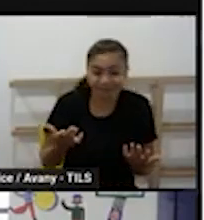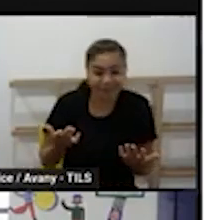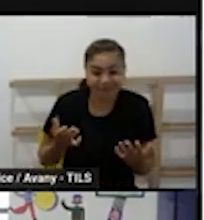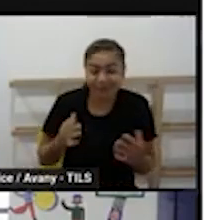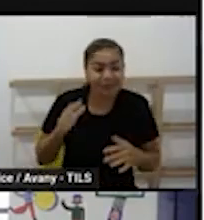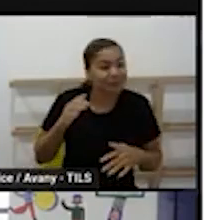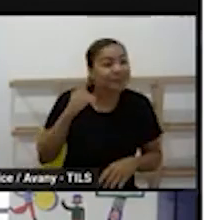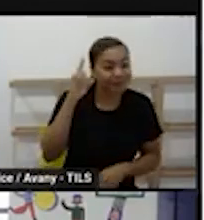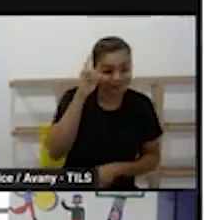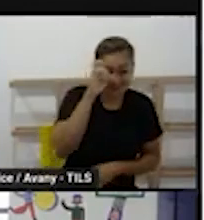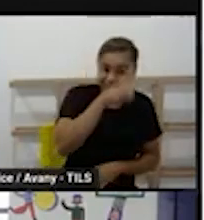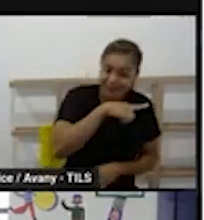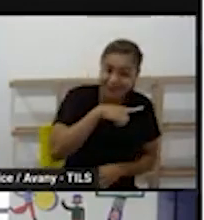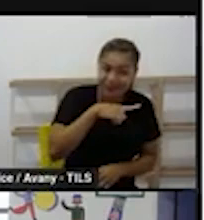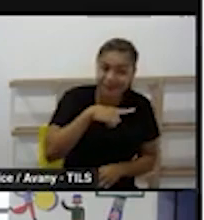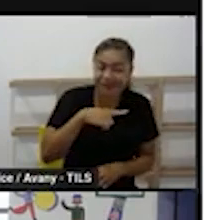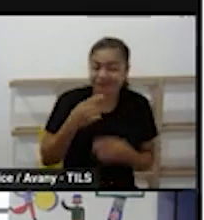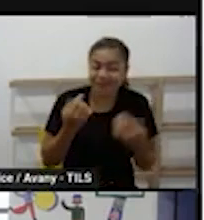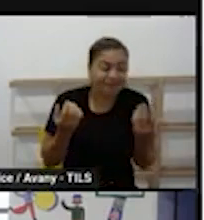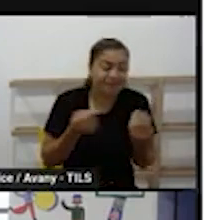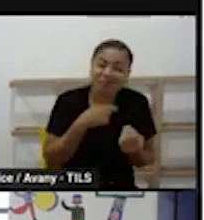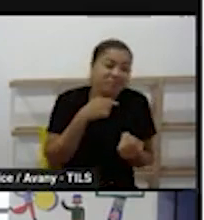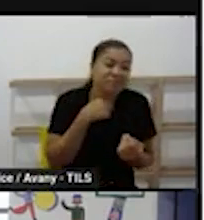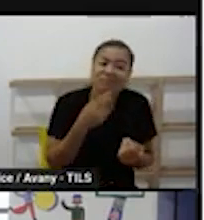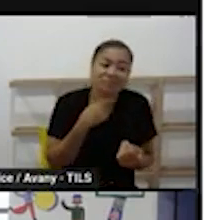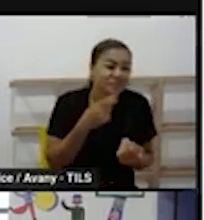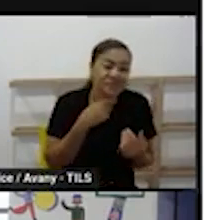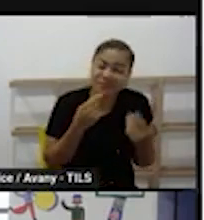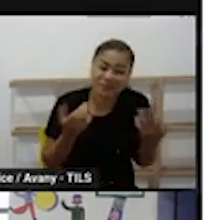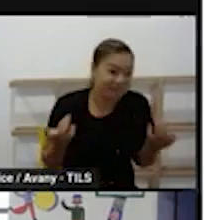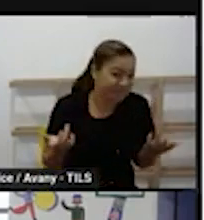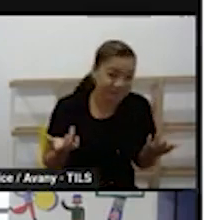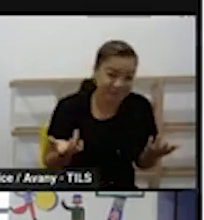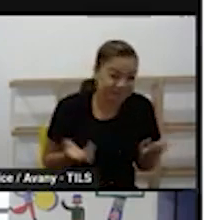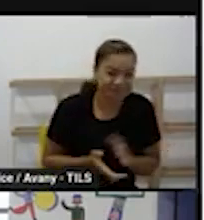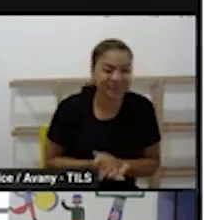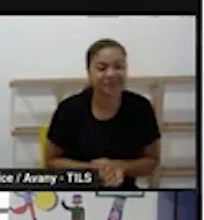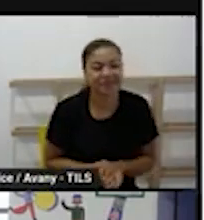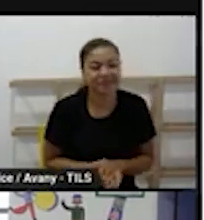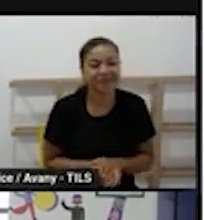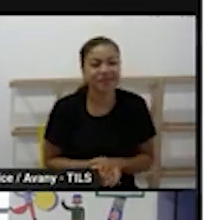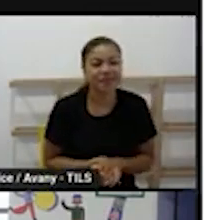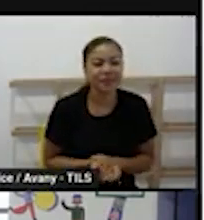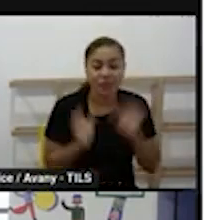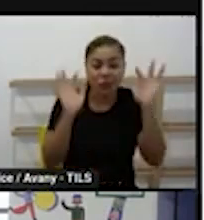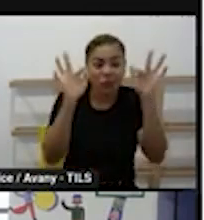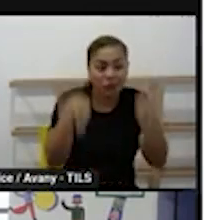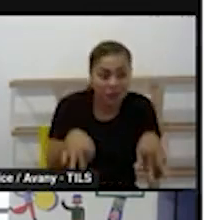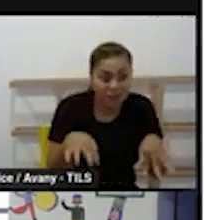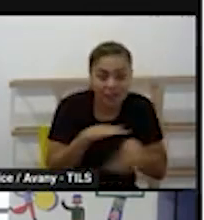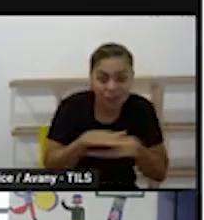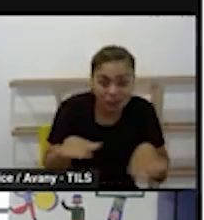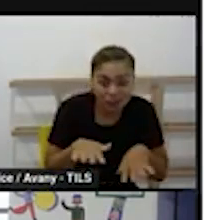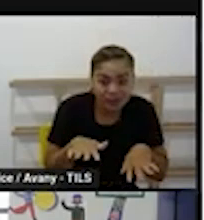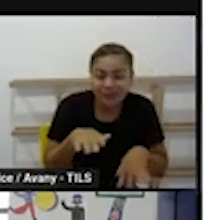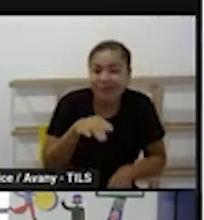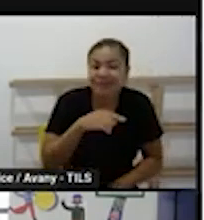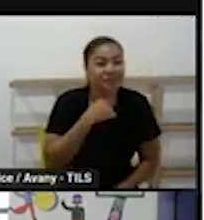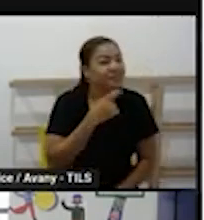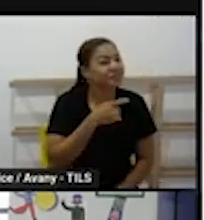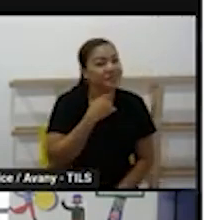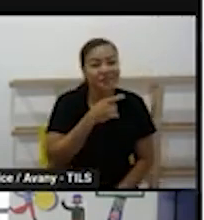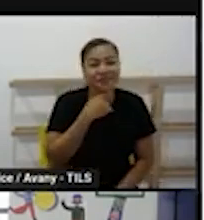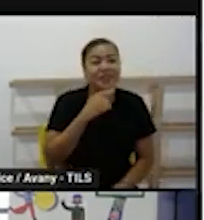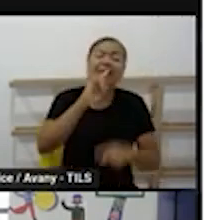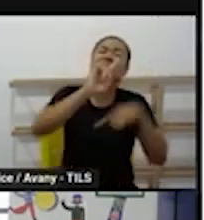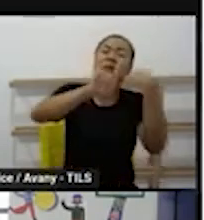uma atividade que a gente queria desenvolver naquele dia a gente não consegue muitas vezes ir até o final e tudo bem vamos fazer no outro